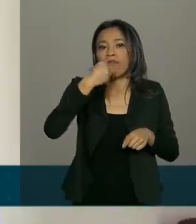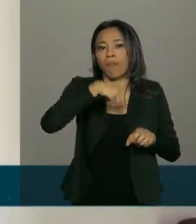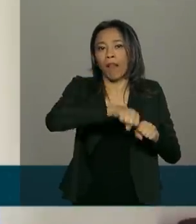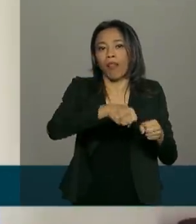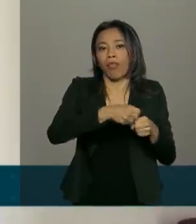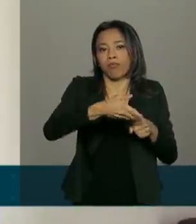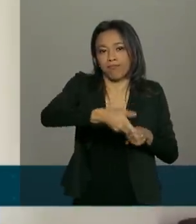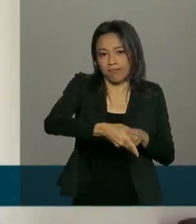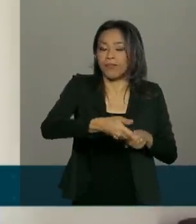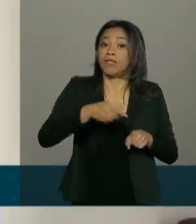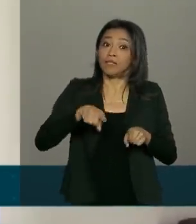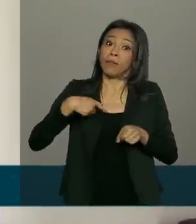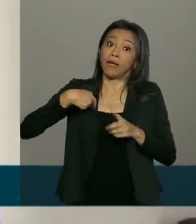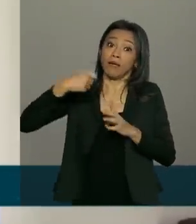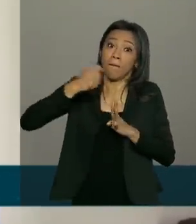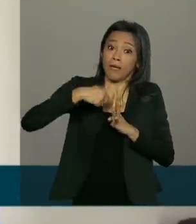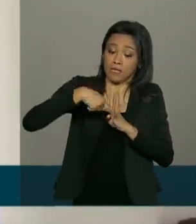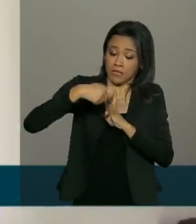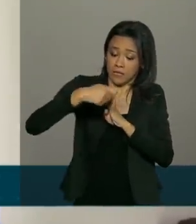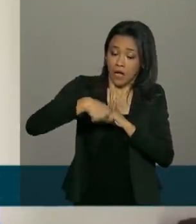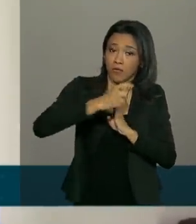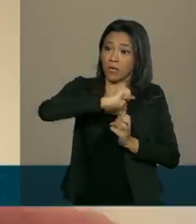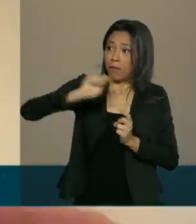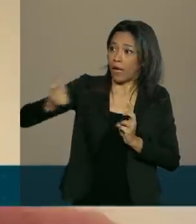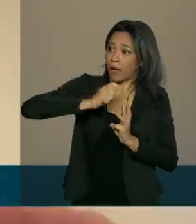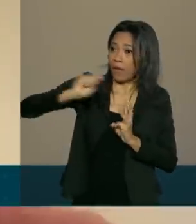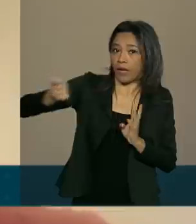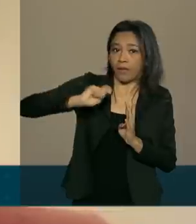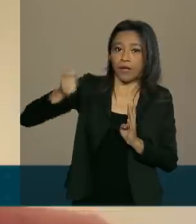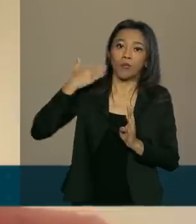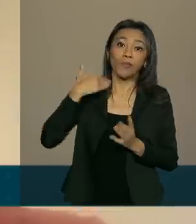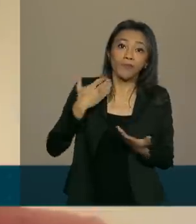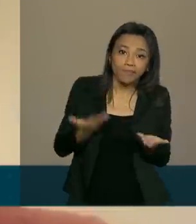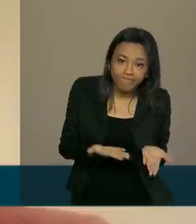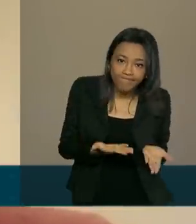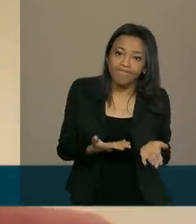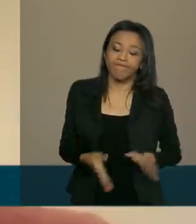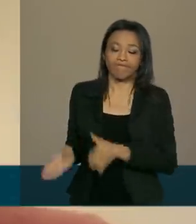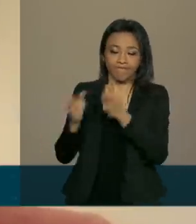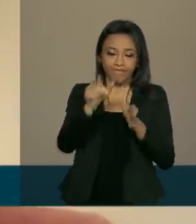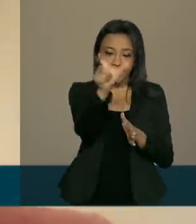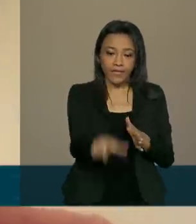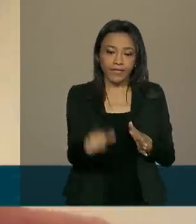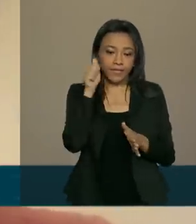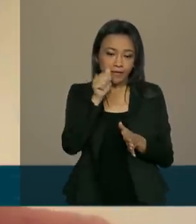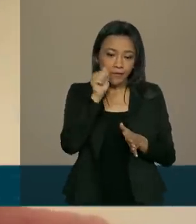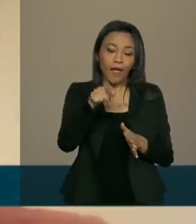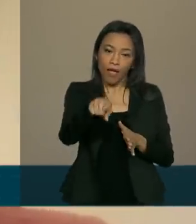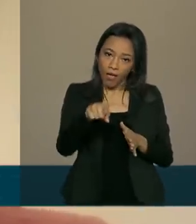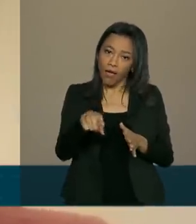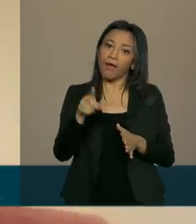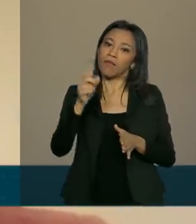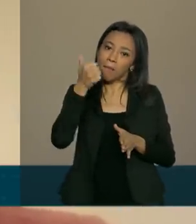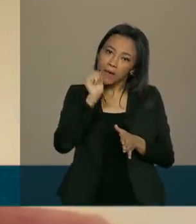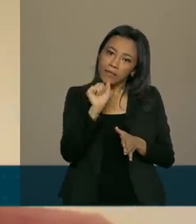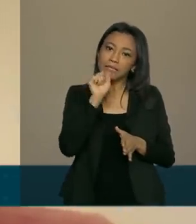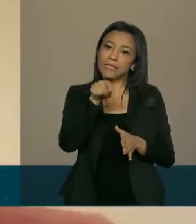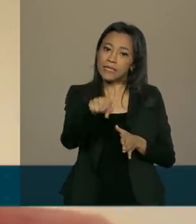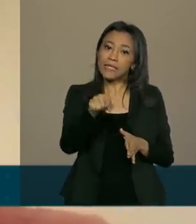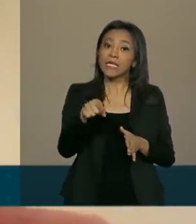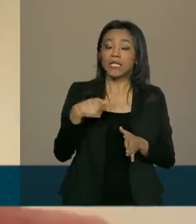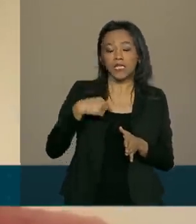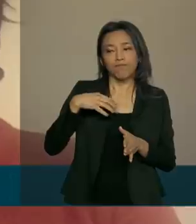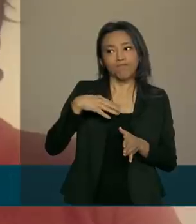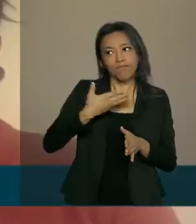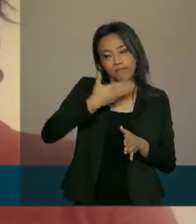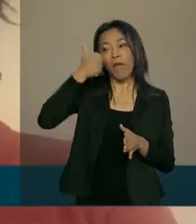a questão da prestação que a gente tem que honrar todo mês junto ao banco. Evanúzia é dona de casa e foi uma das mães que preferiu fazer